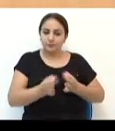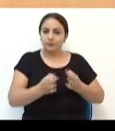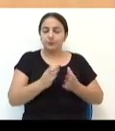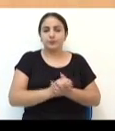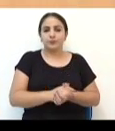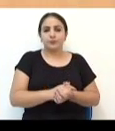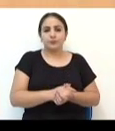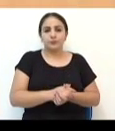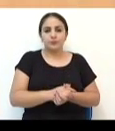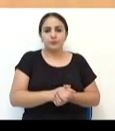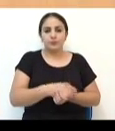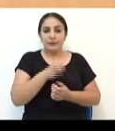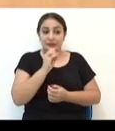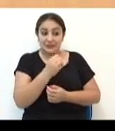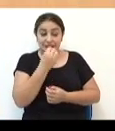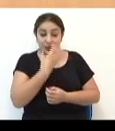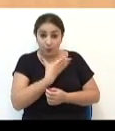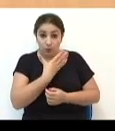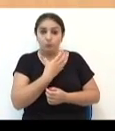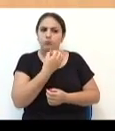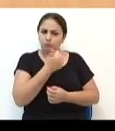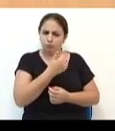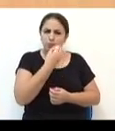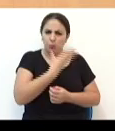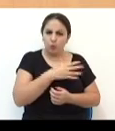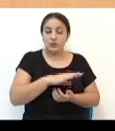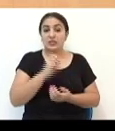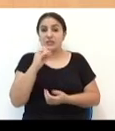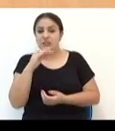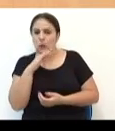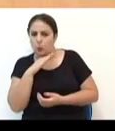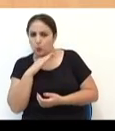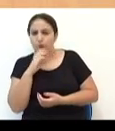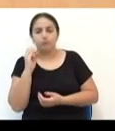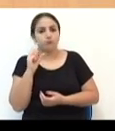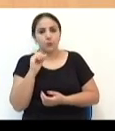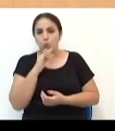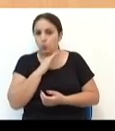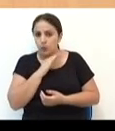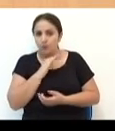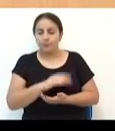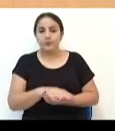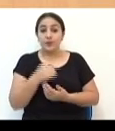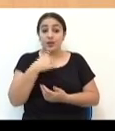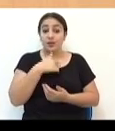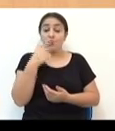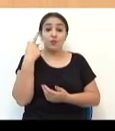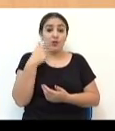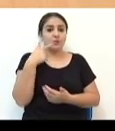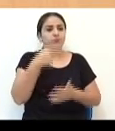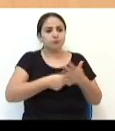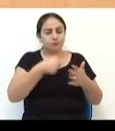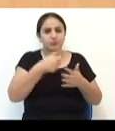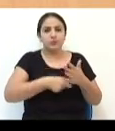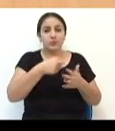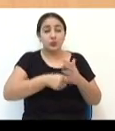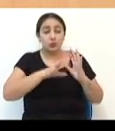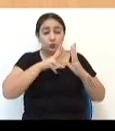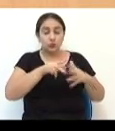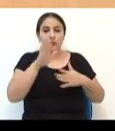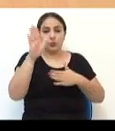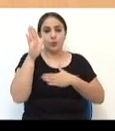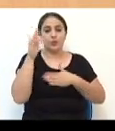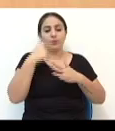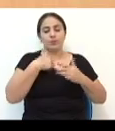tem que, quando tá bom, tá bom, quando tá ruim, a gente tem que falar que tá ruim, eu vou ser um vereador atuante, tudo que eu